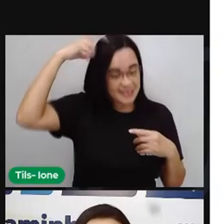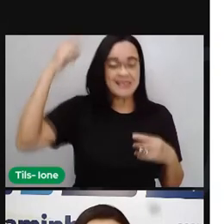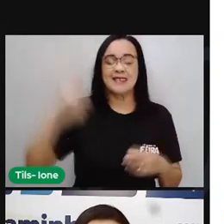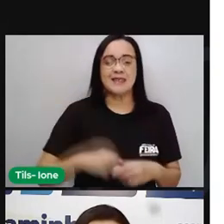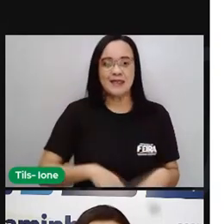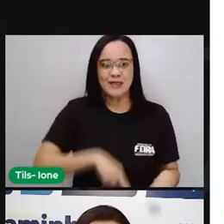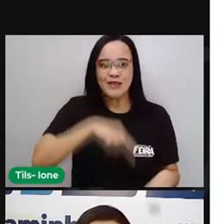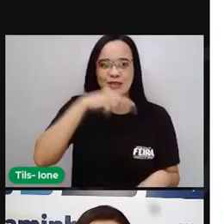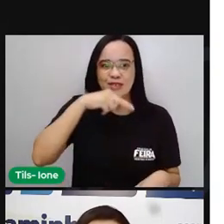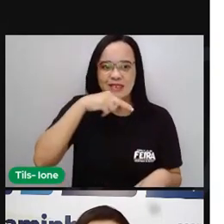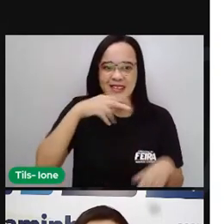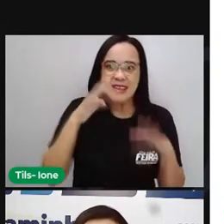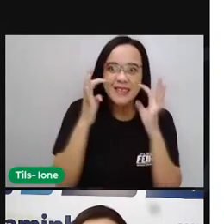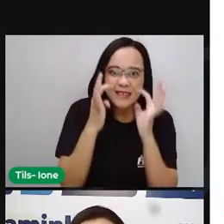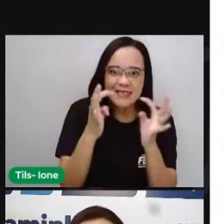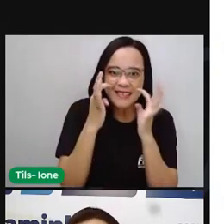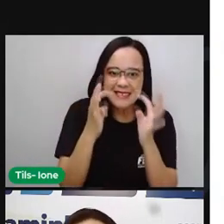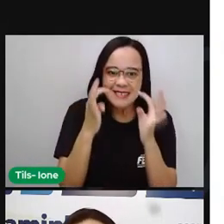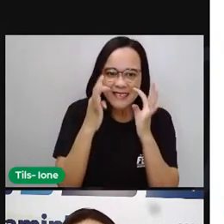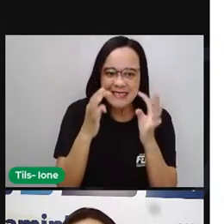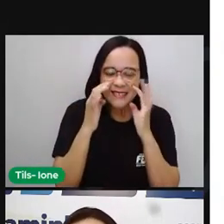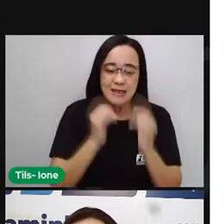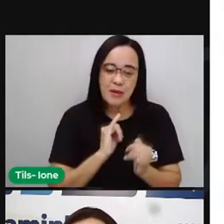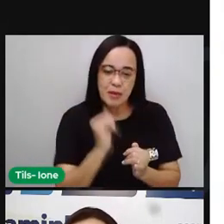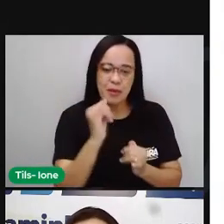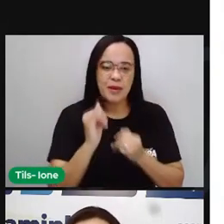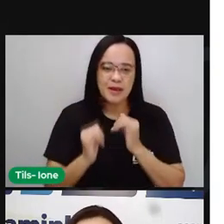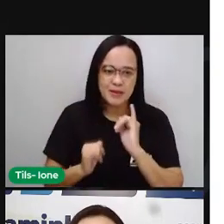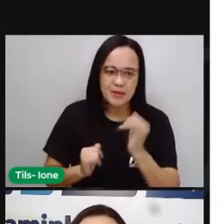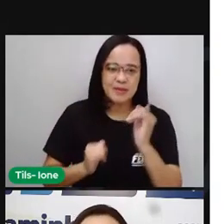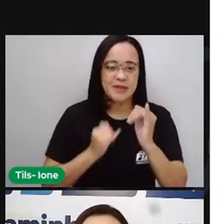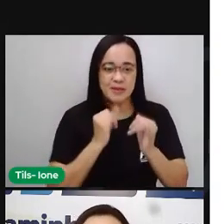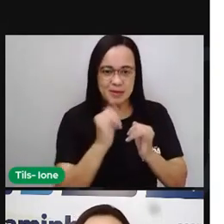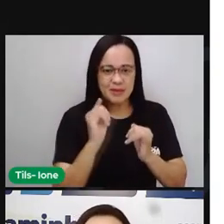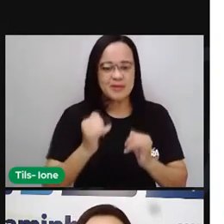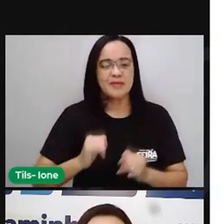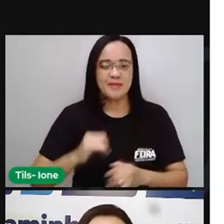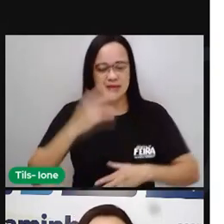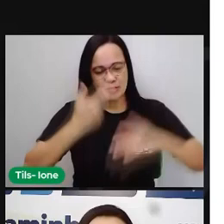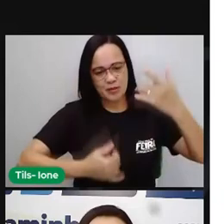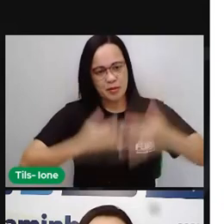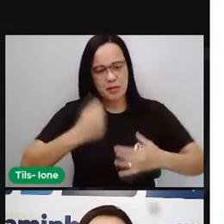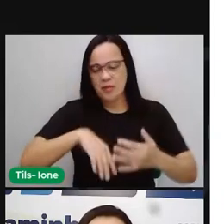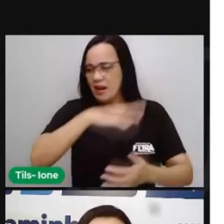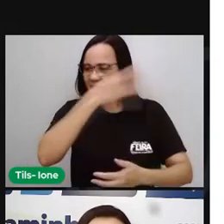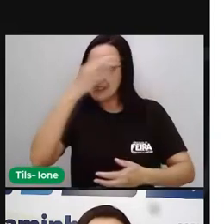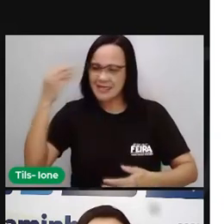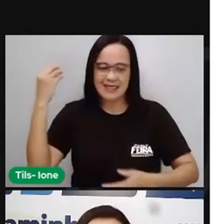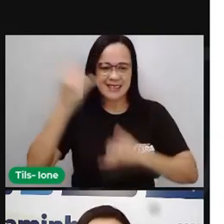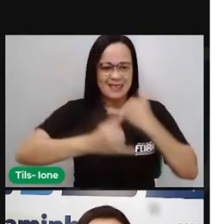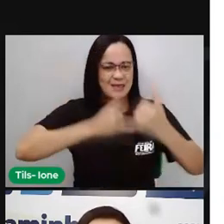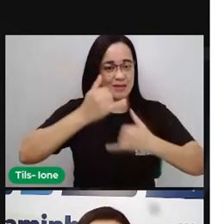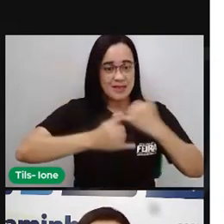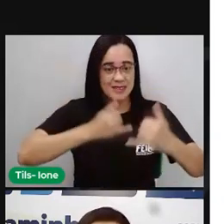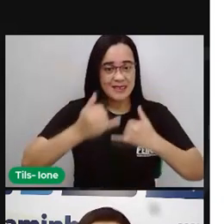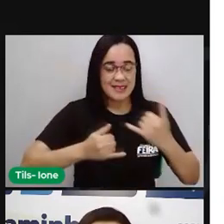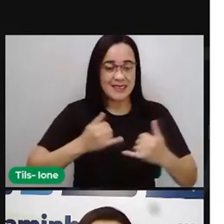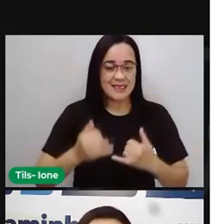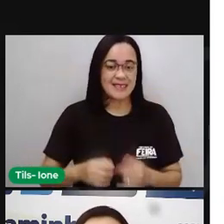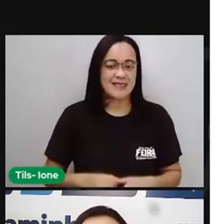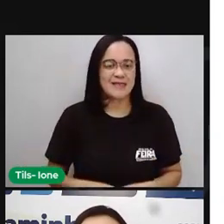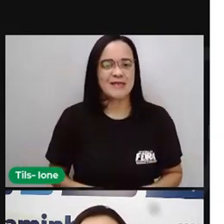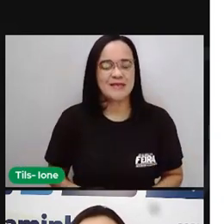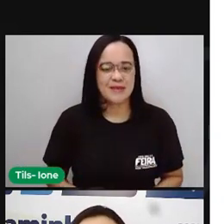estremecem. Os contos acompanhando e as travessuras esquecem. Até que a fronte